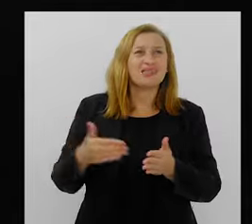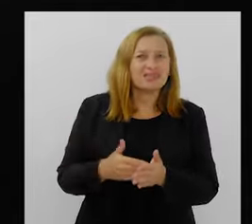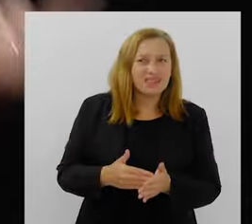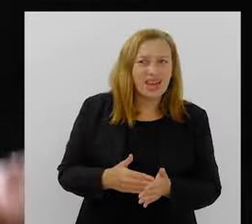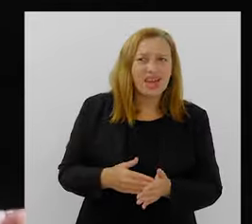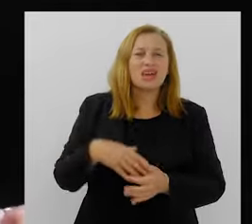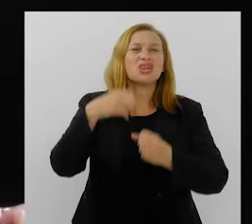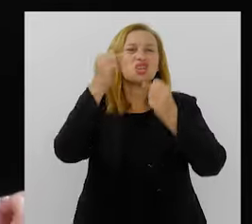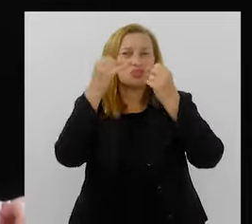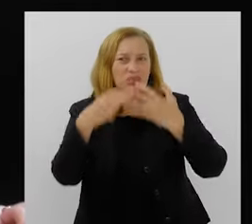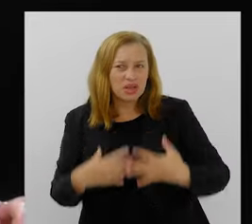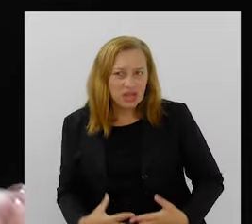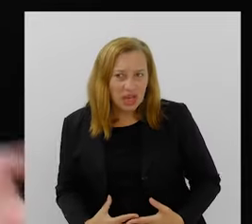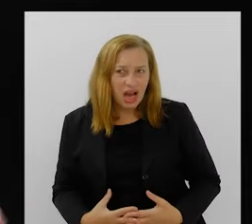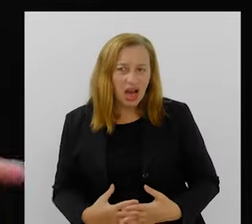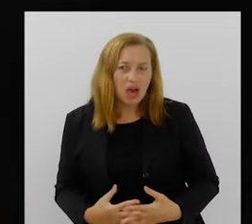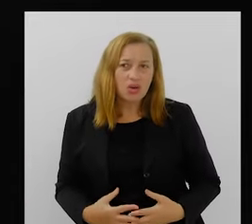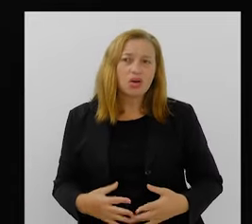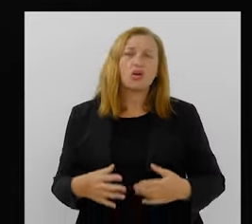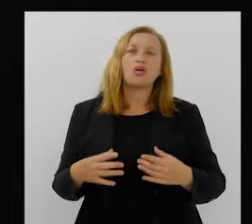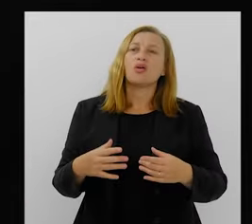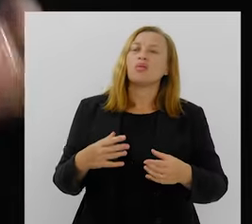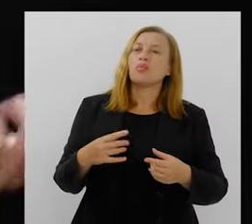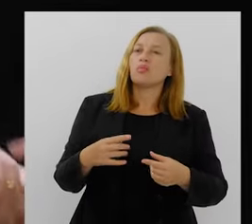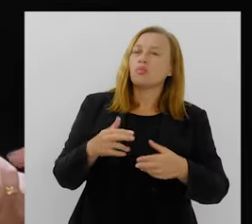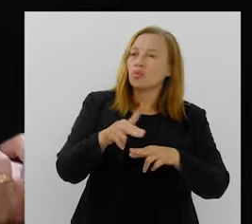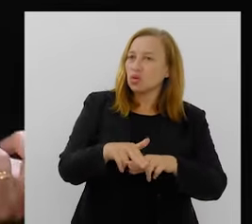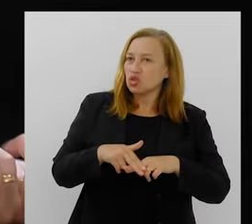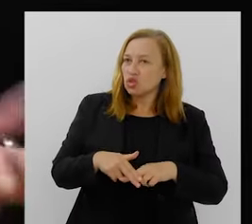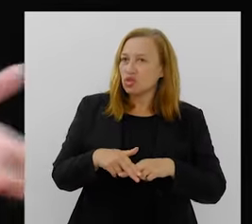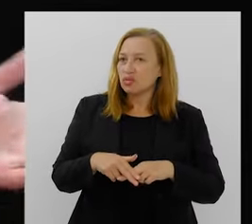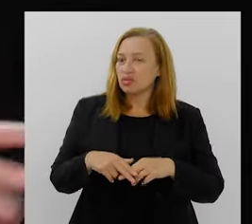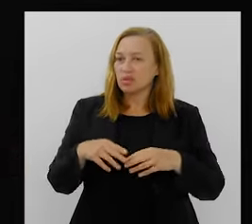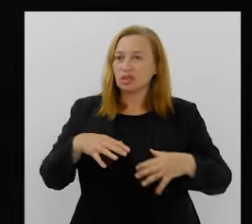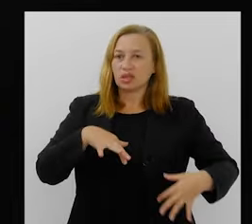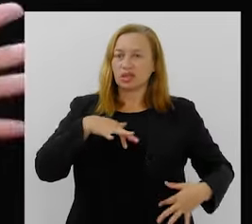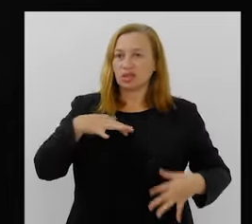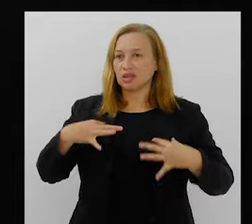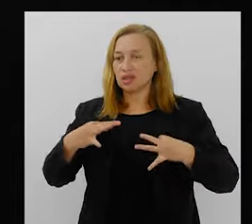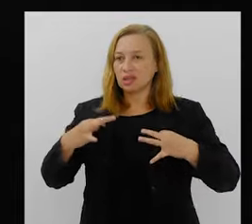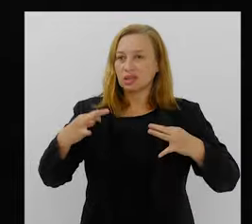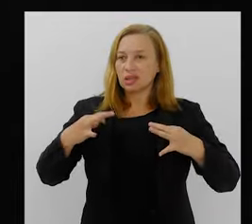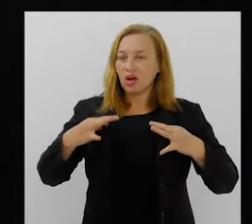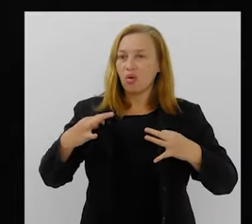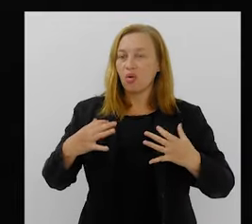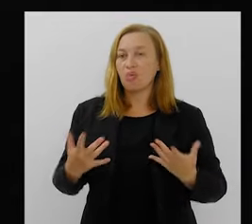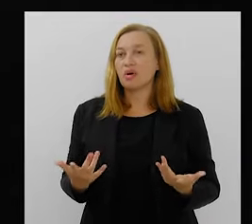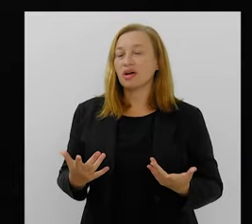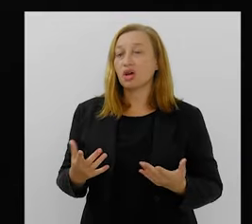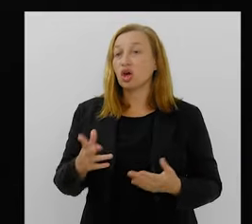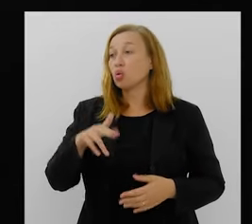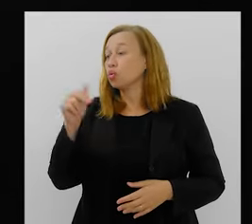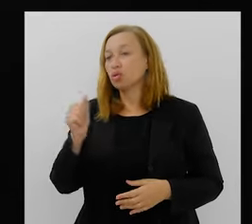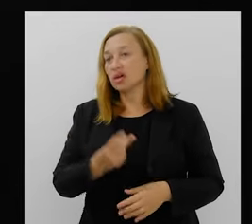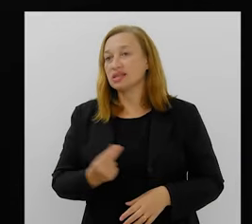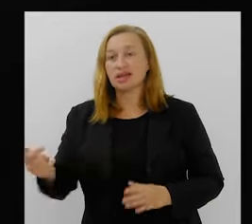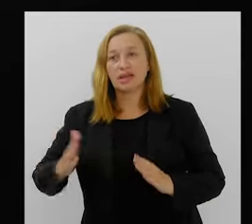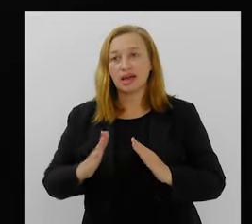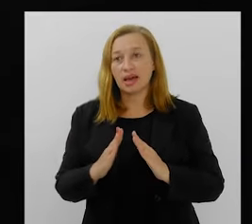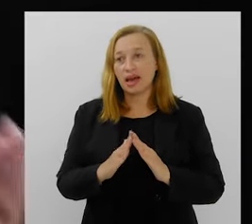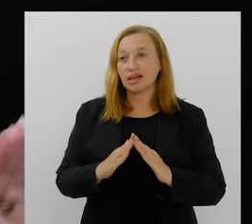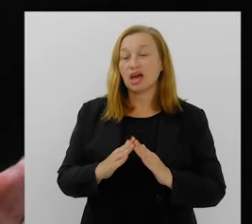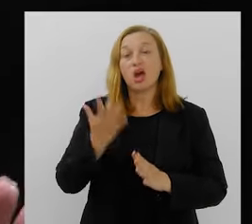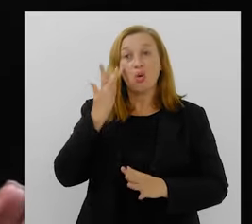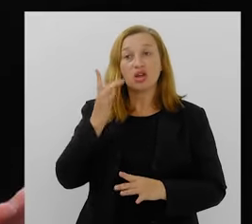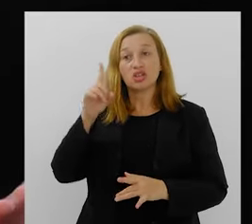Até vinha justificativa dizendo que foi por conta da fantasia, acabou a minha vida, eu não ia sair de casa nunca mais. Então, eu acho que